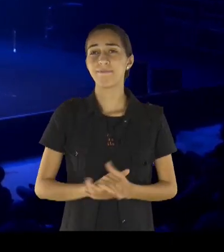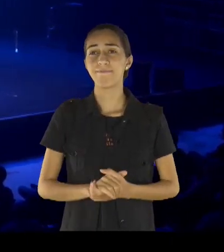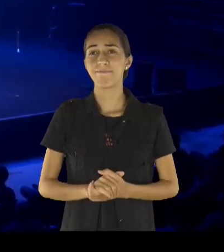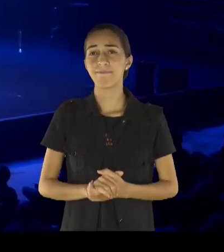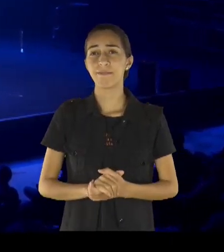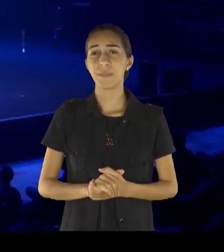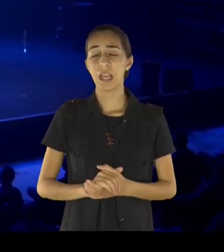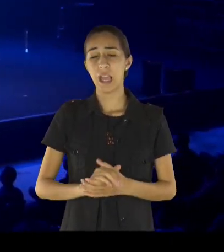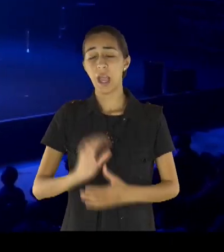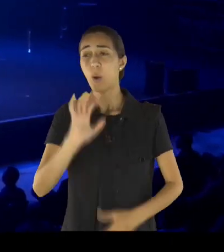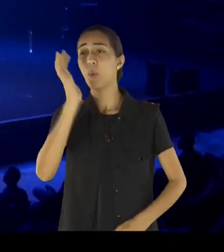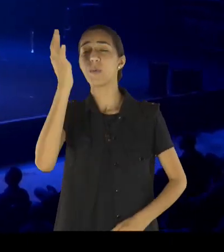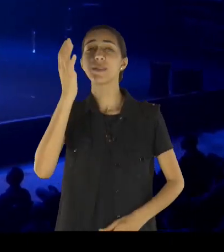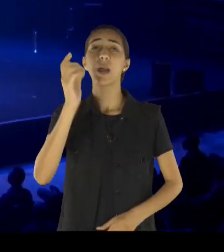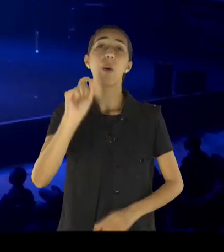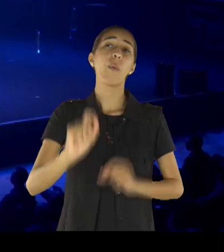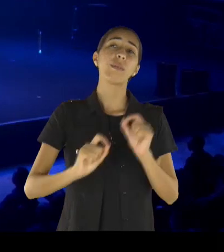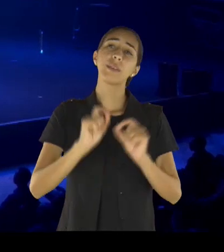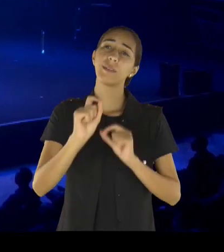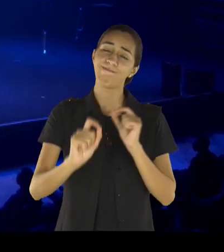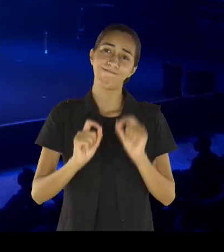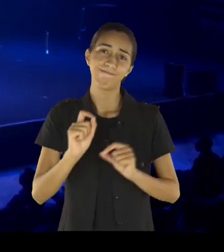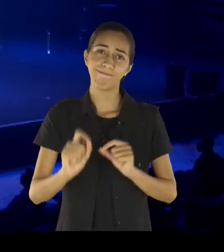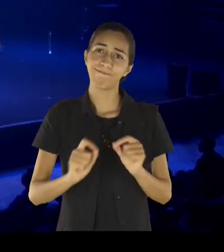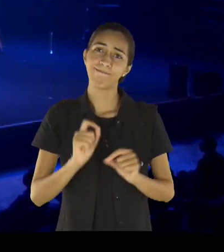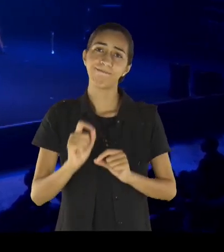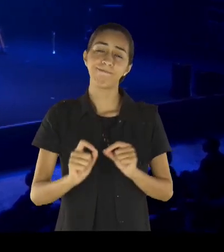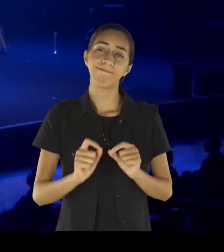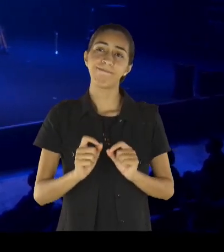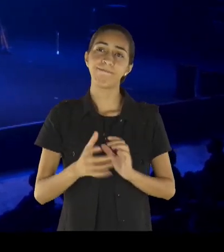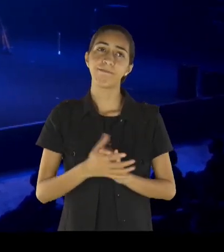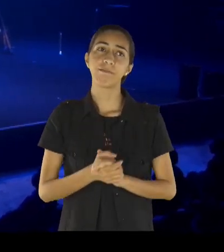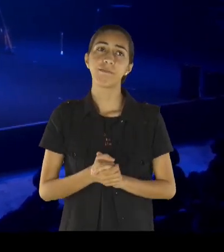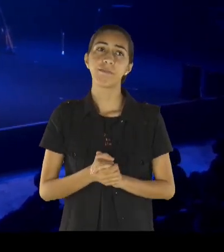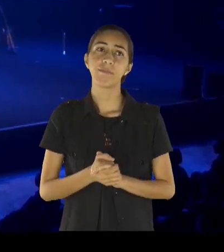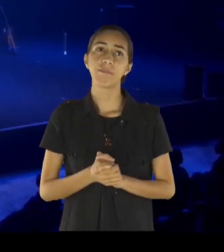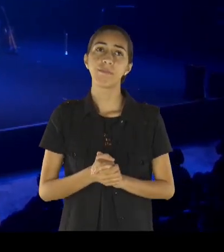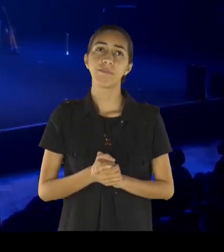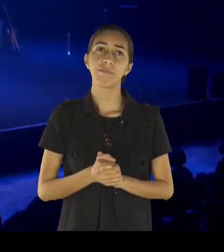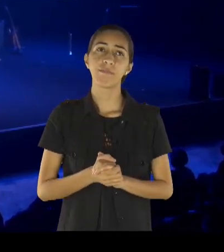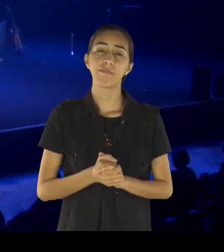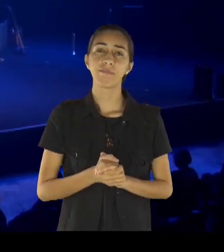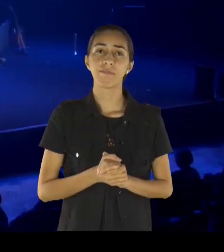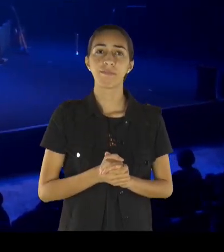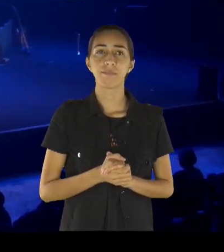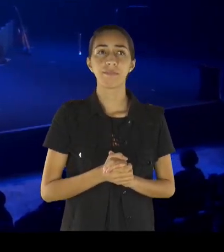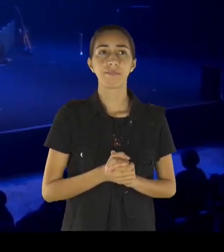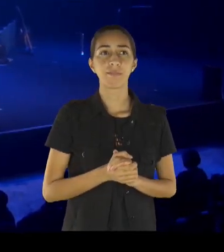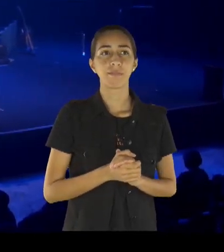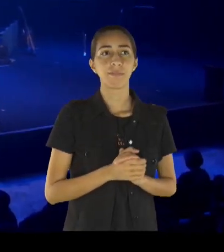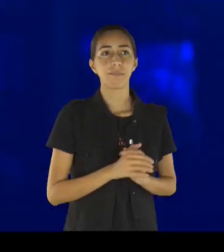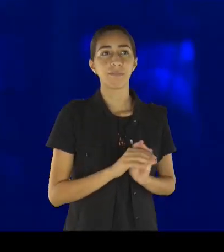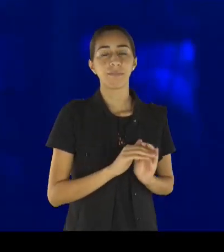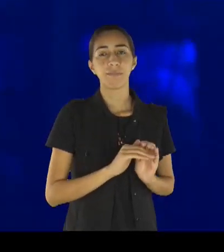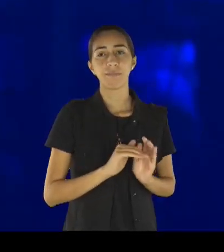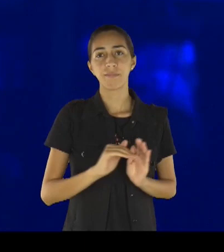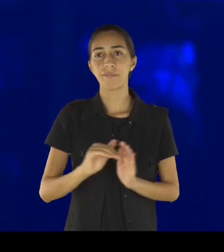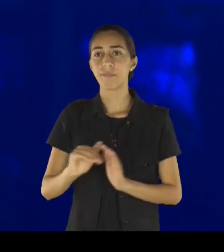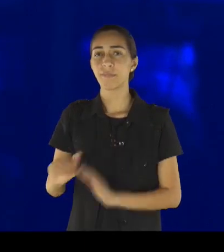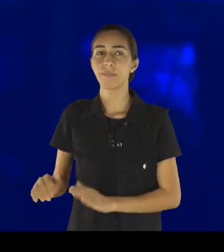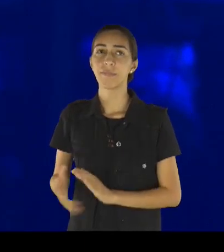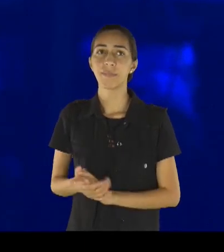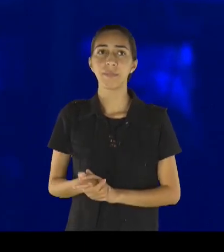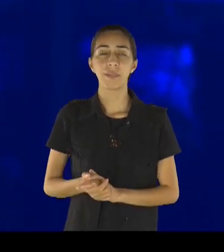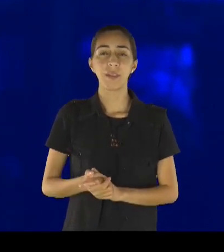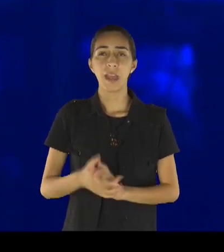tem super-homem, não tem, irmão, não tem quem não trema, diante das notícias, não tem, quem tem um pouquinho, de visão, ver o que está acontecendo,